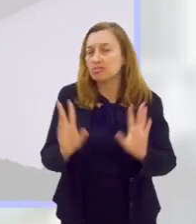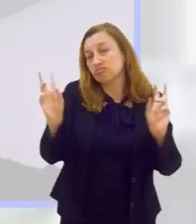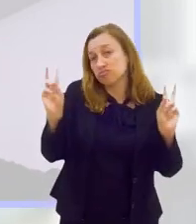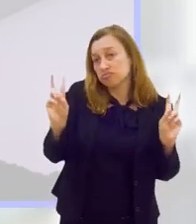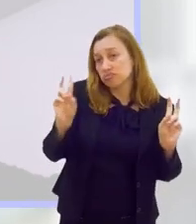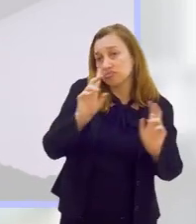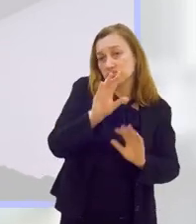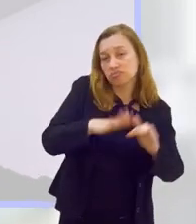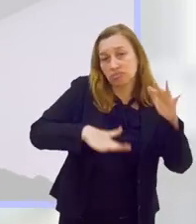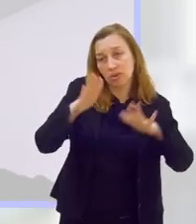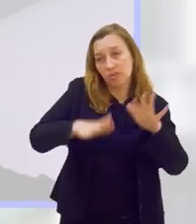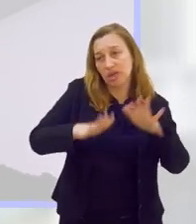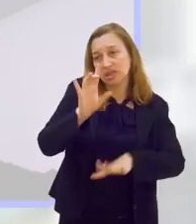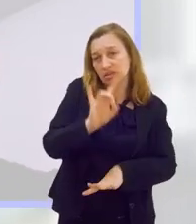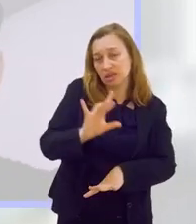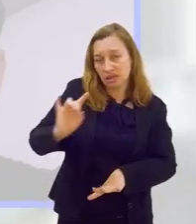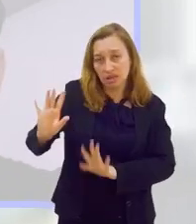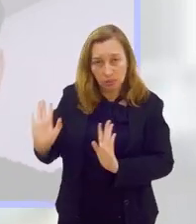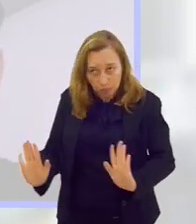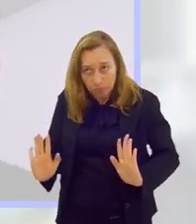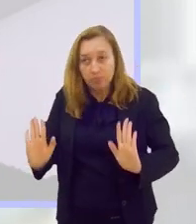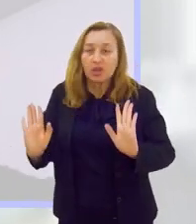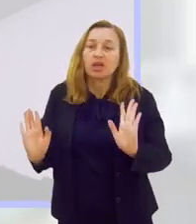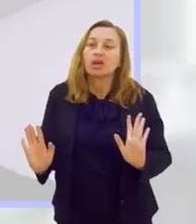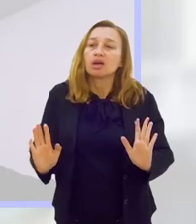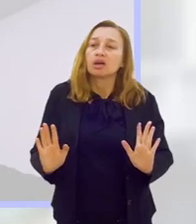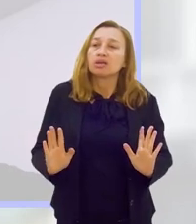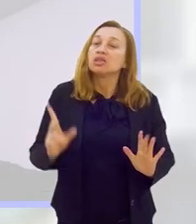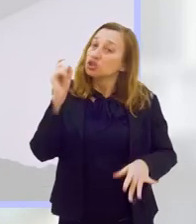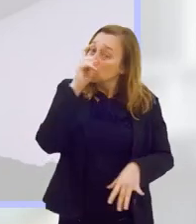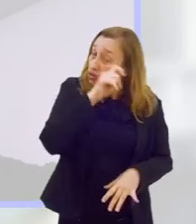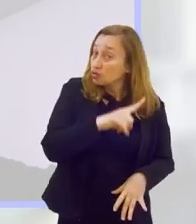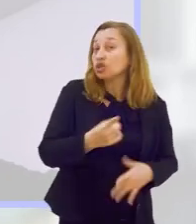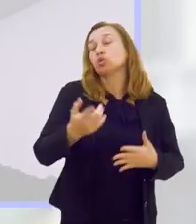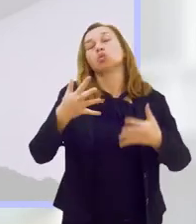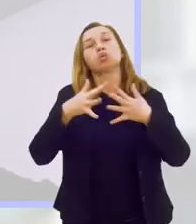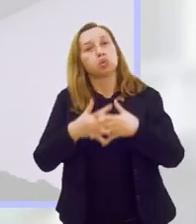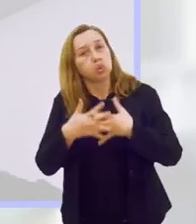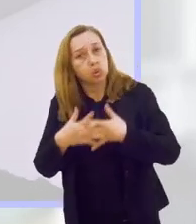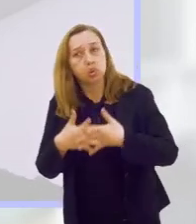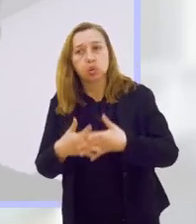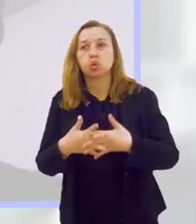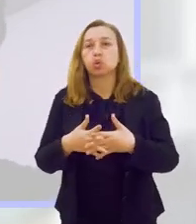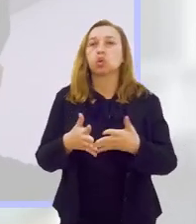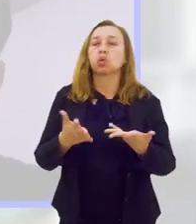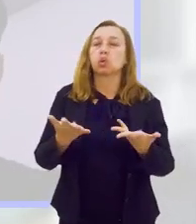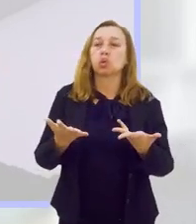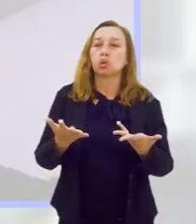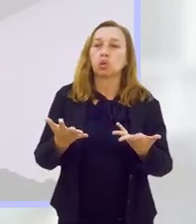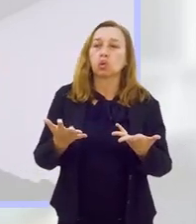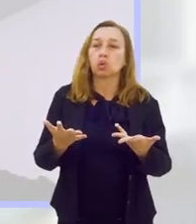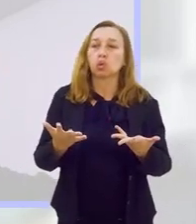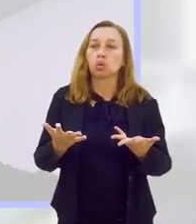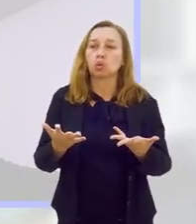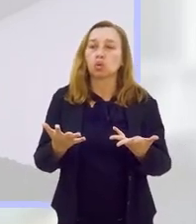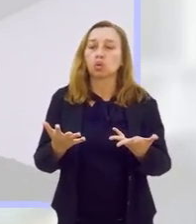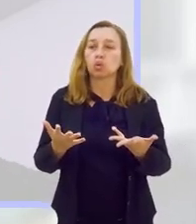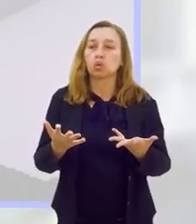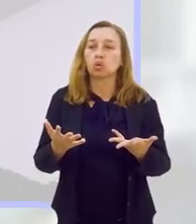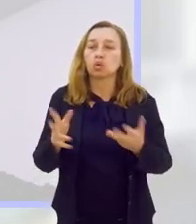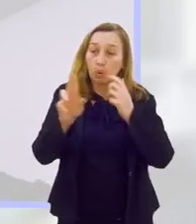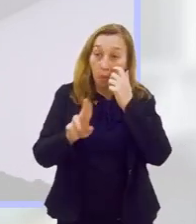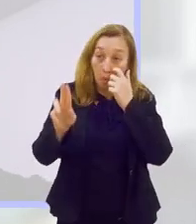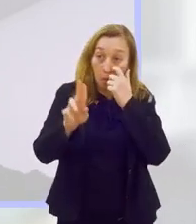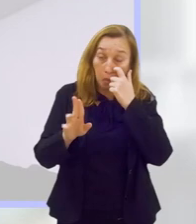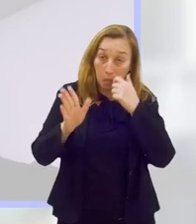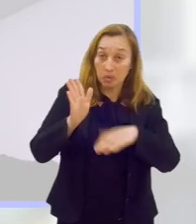mais difícil, fica mais complicado. Talvez até em uso maior de medicamentos. Mas acho que a Fernanda pode